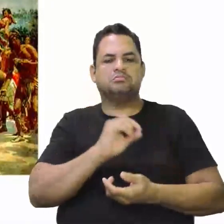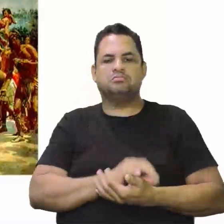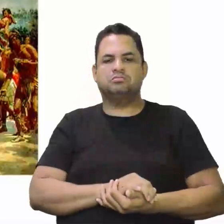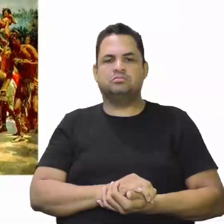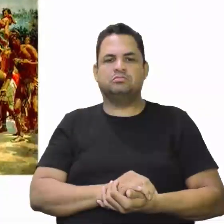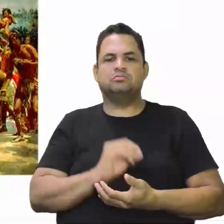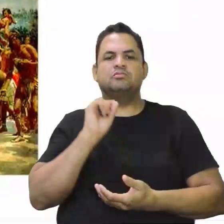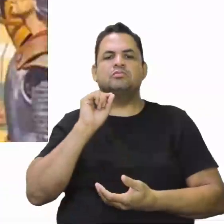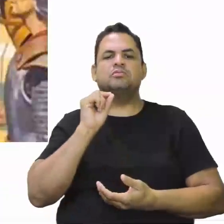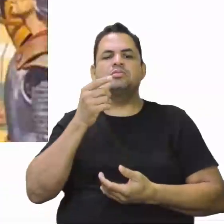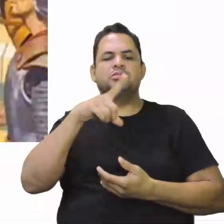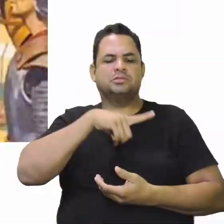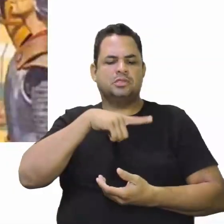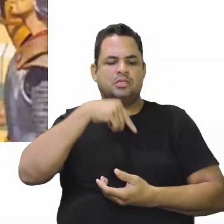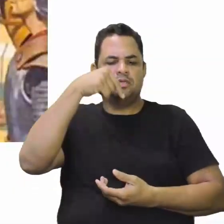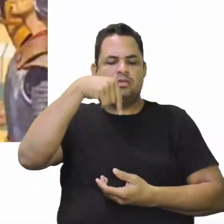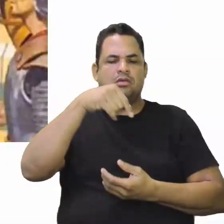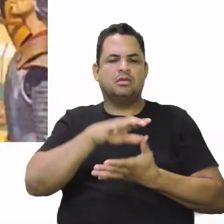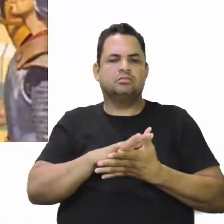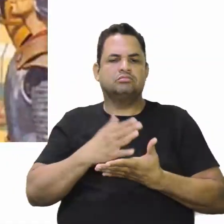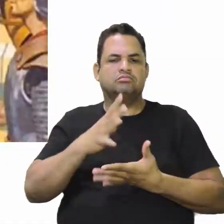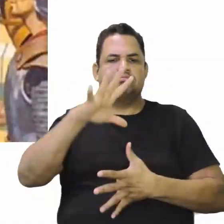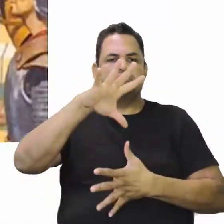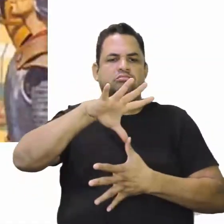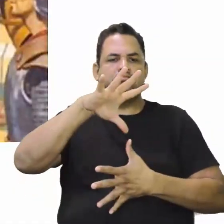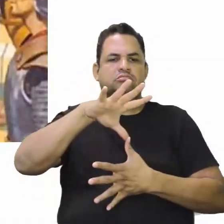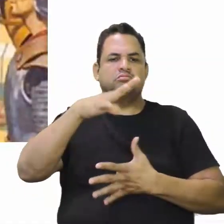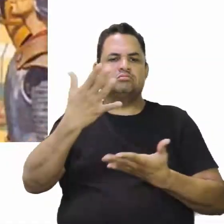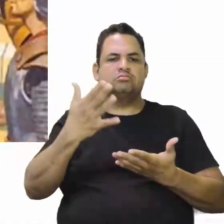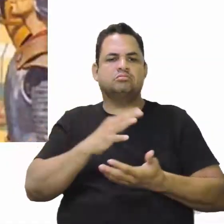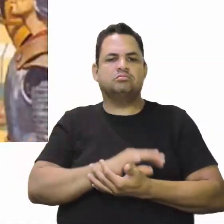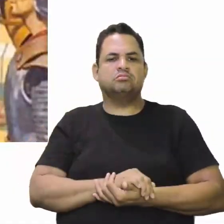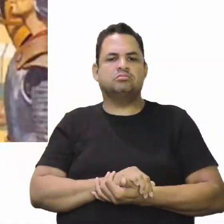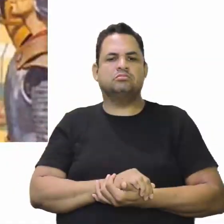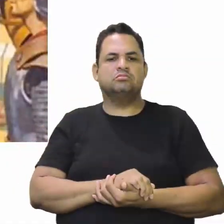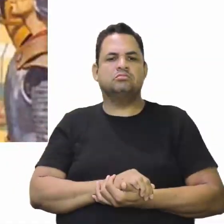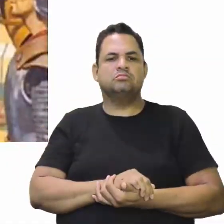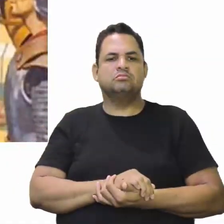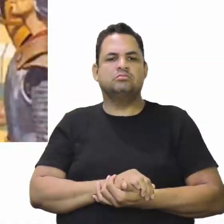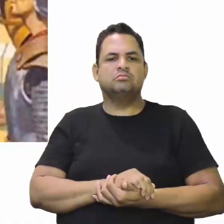O que está aqui com os espanhóis na América?